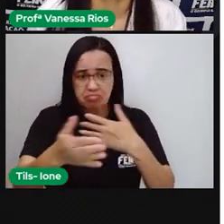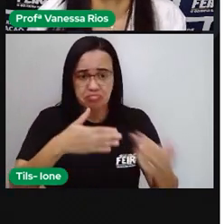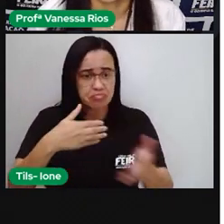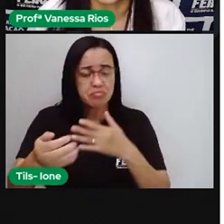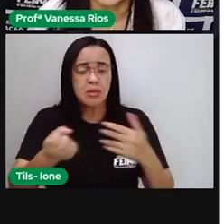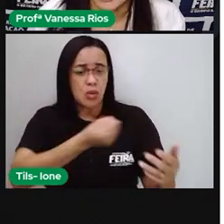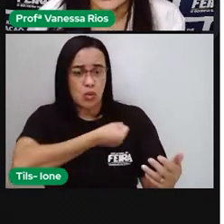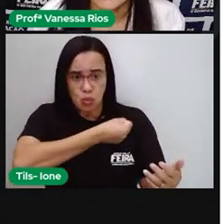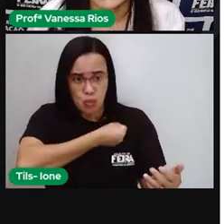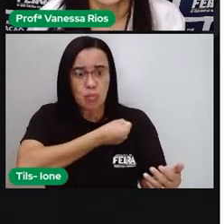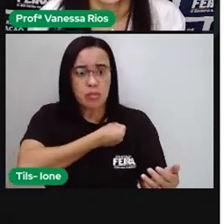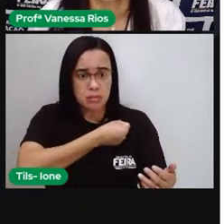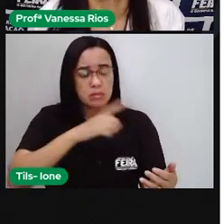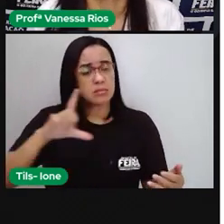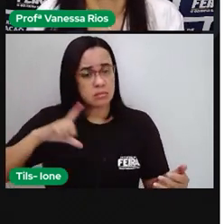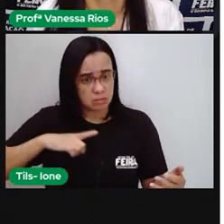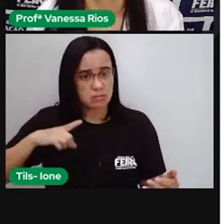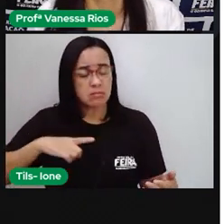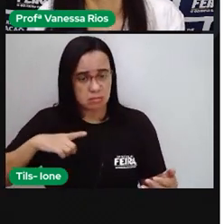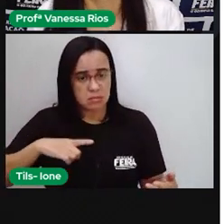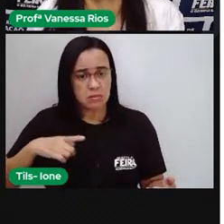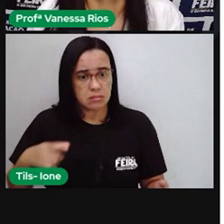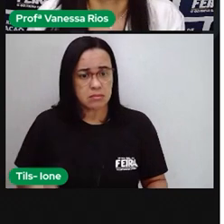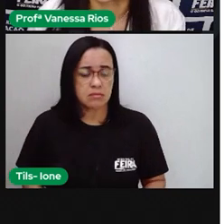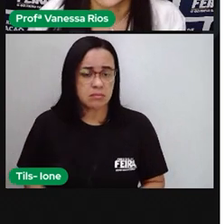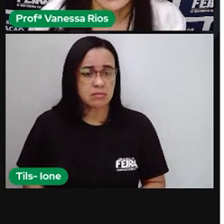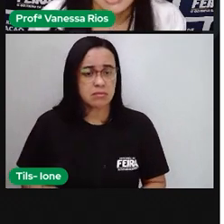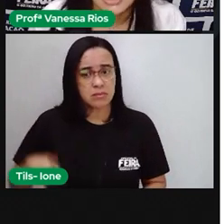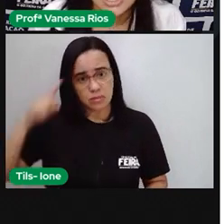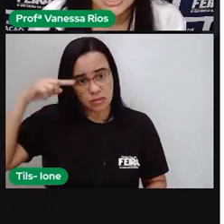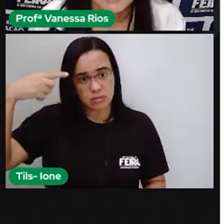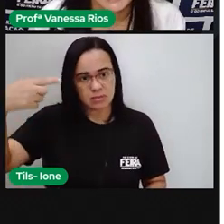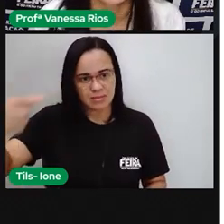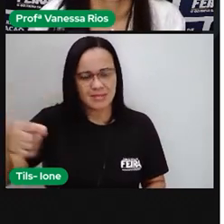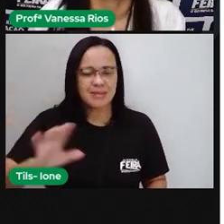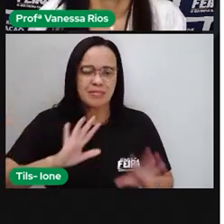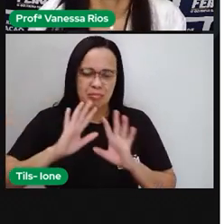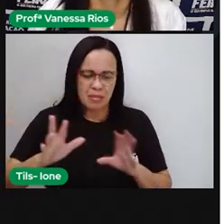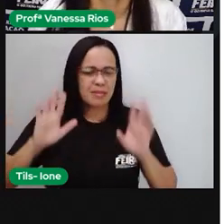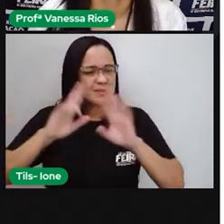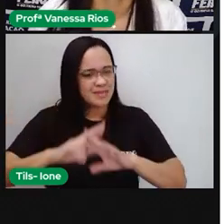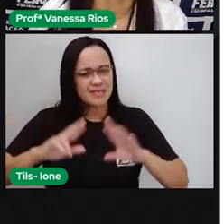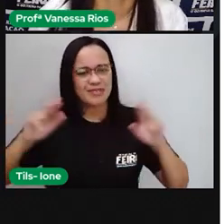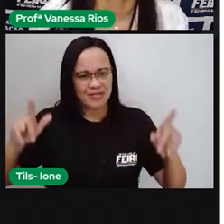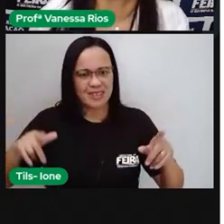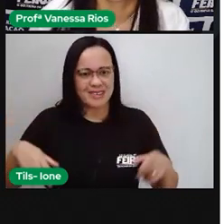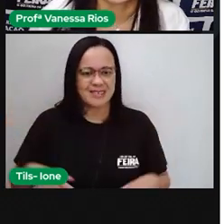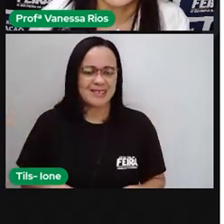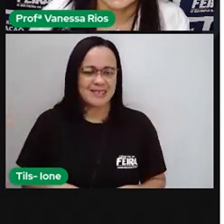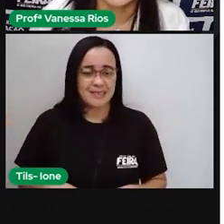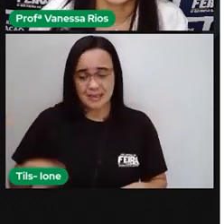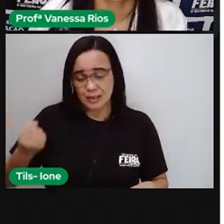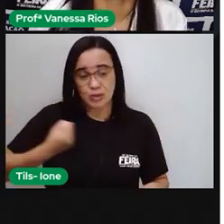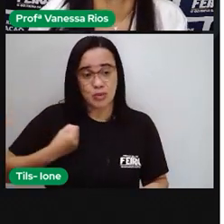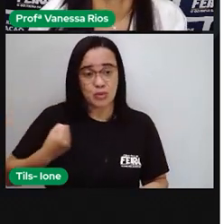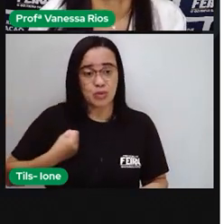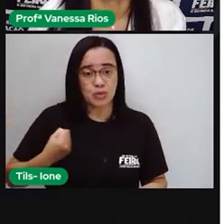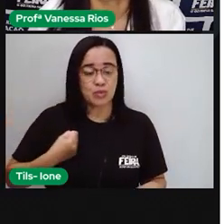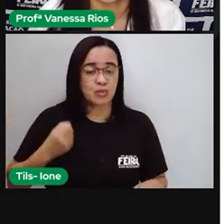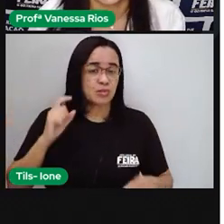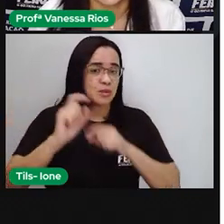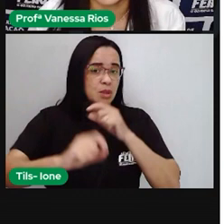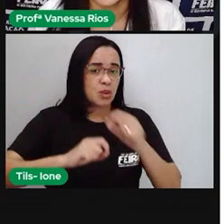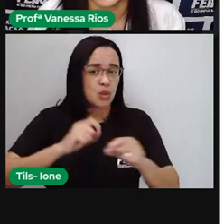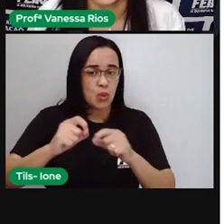aparecem expostos no nosso dia a dia de formas diferentes também. Então, existem os números inteiros, que são os